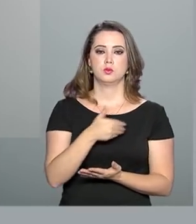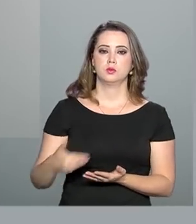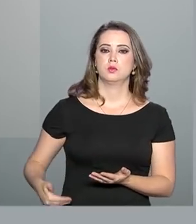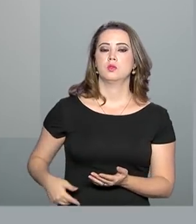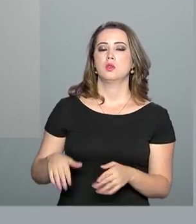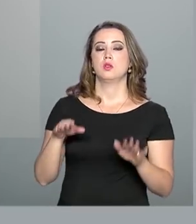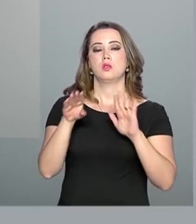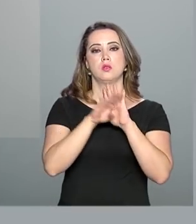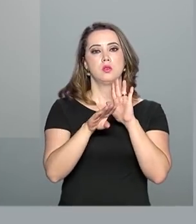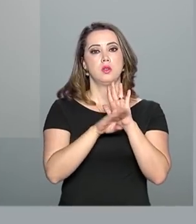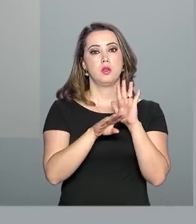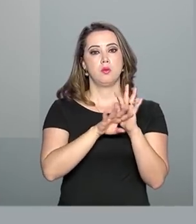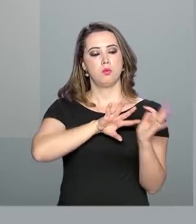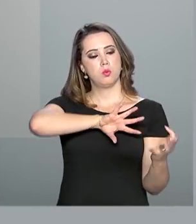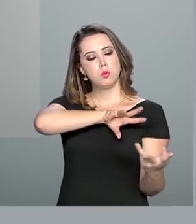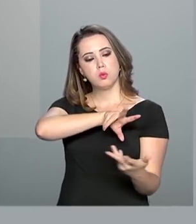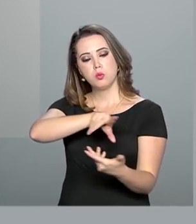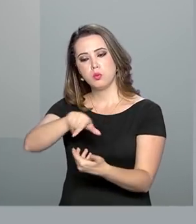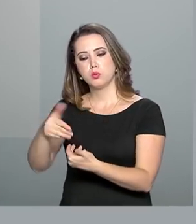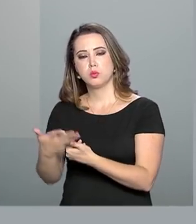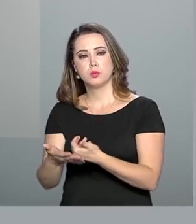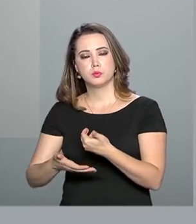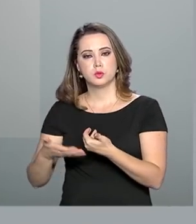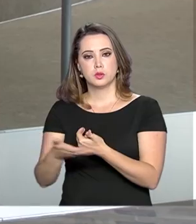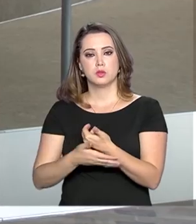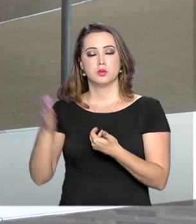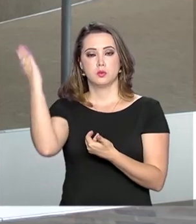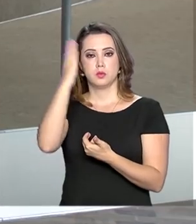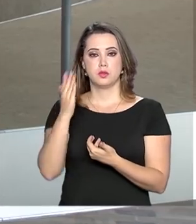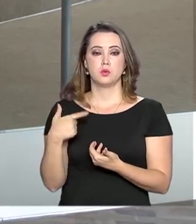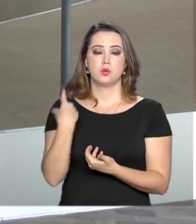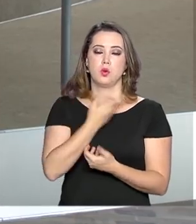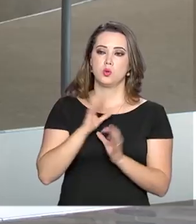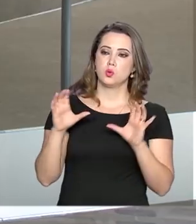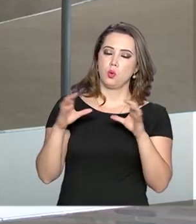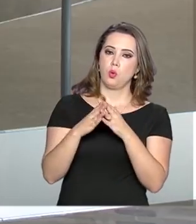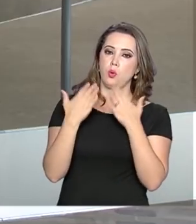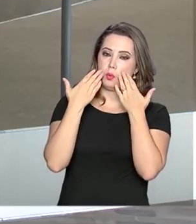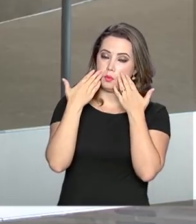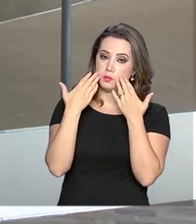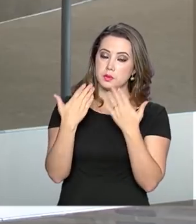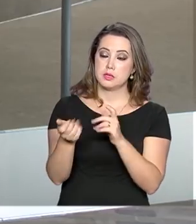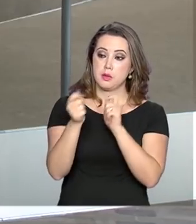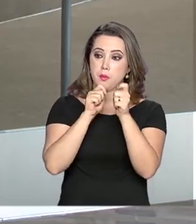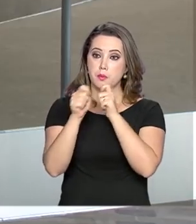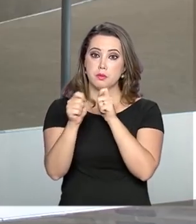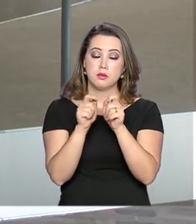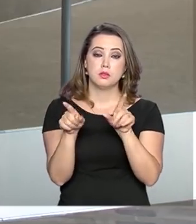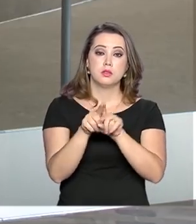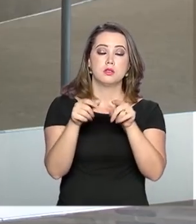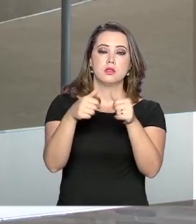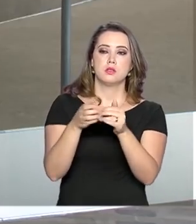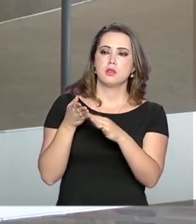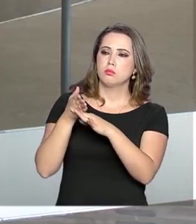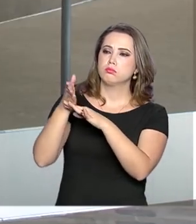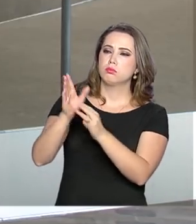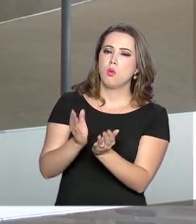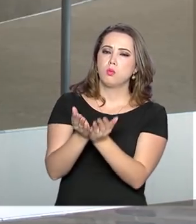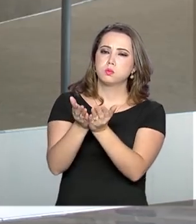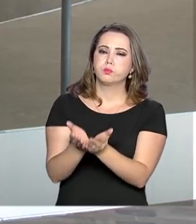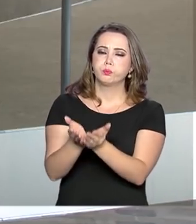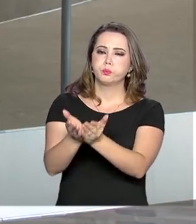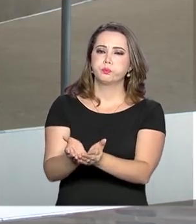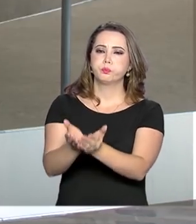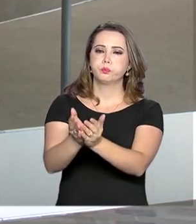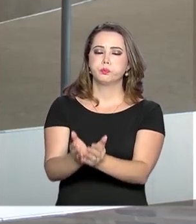programa Antártico Brasileiro. Nossa equipe de reportagem está a caminho da estação Comandante Ferraz, que fica na Antártica. Confira